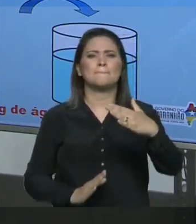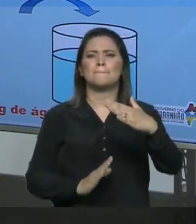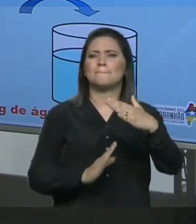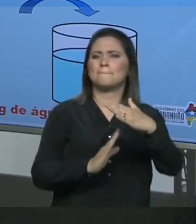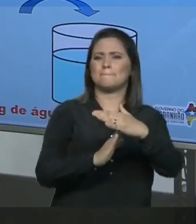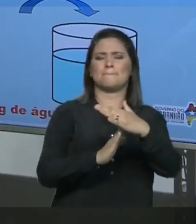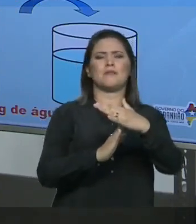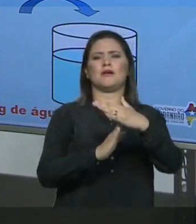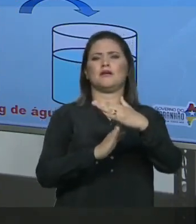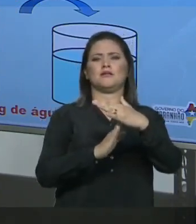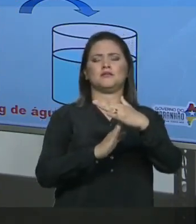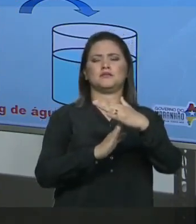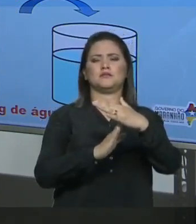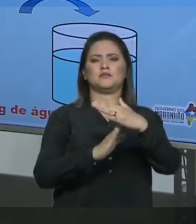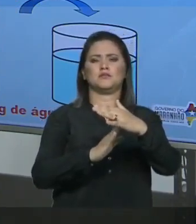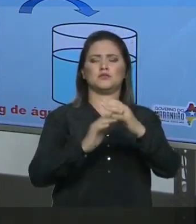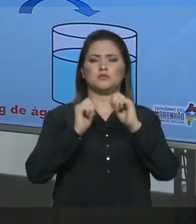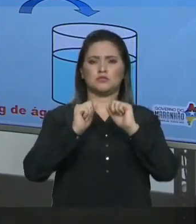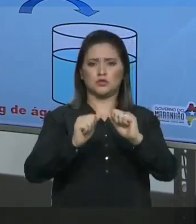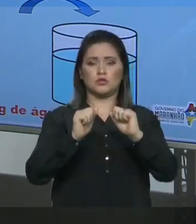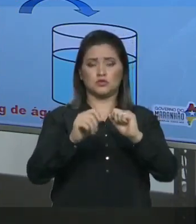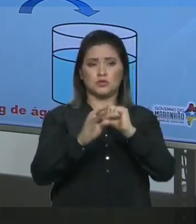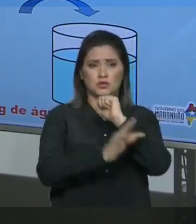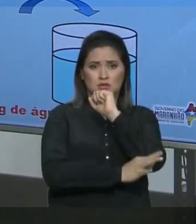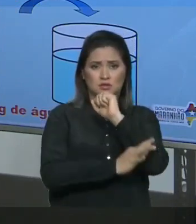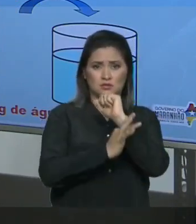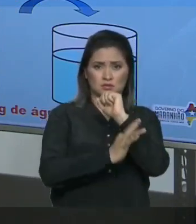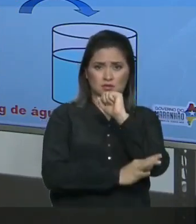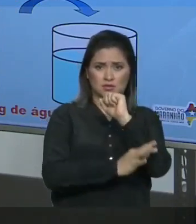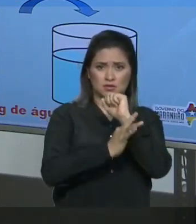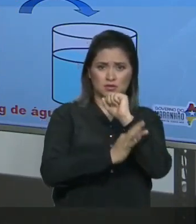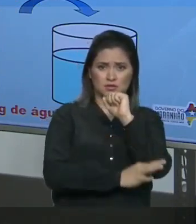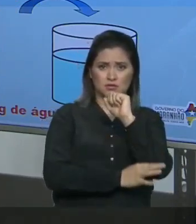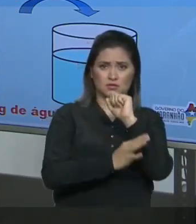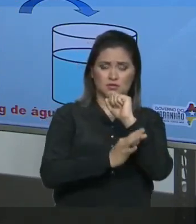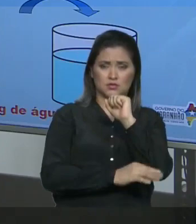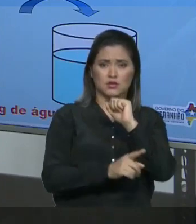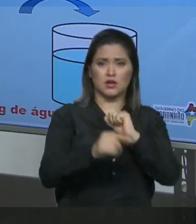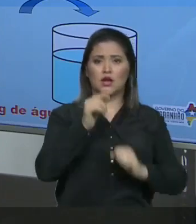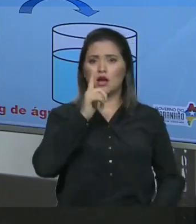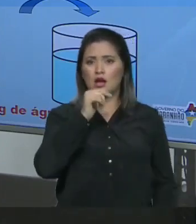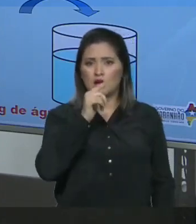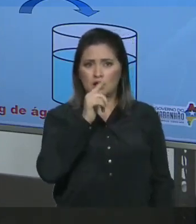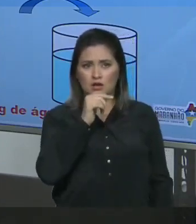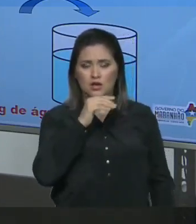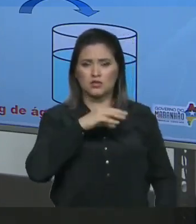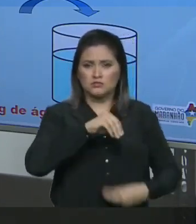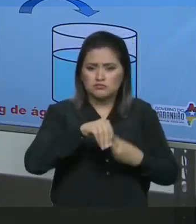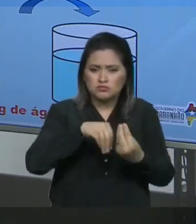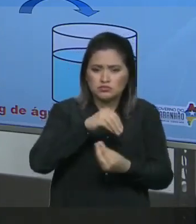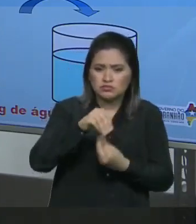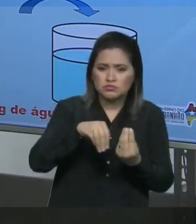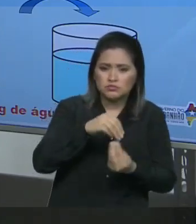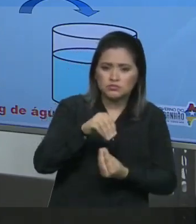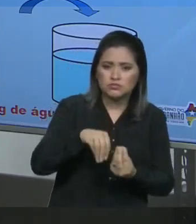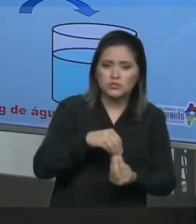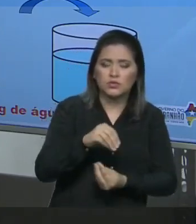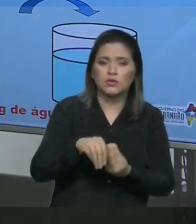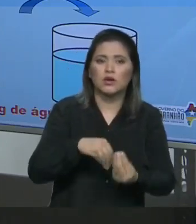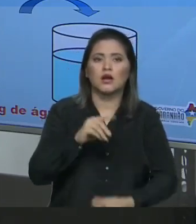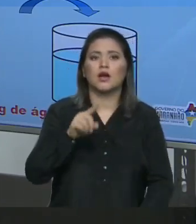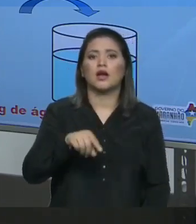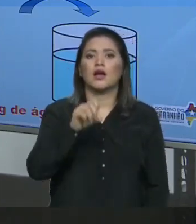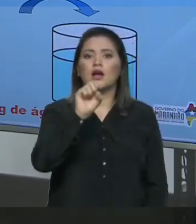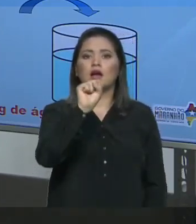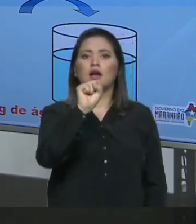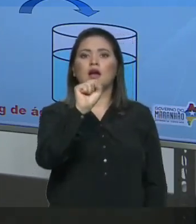Permitida Permitida Naquela temperatura Para aquela massa De água Então essa solução Será classificada Como uma solução